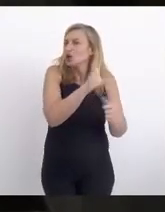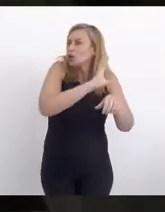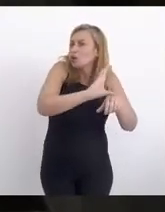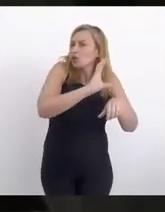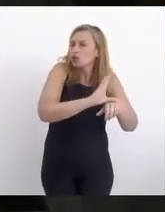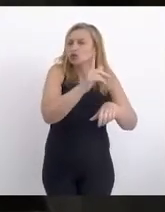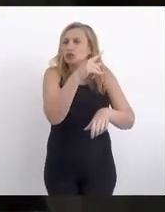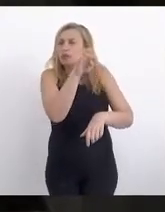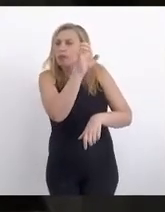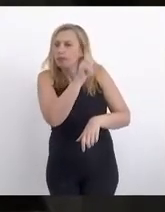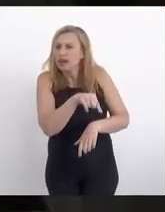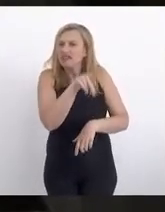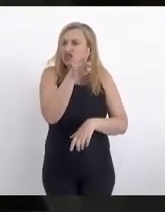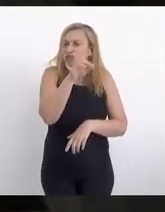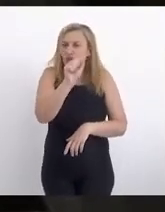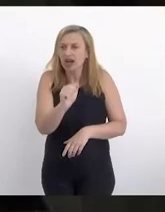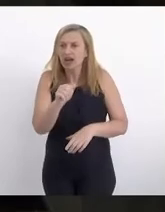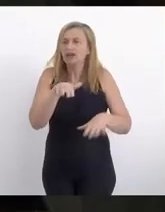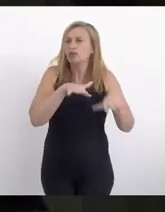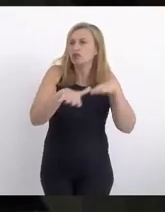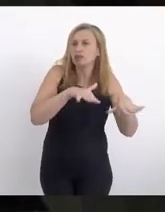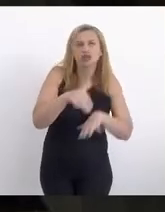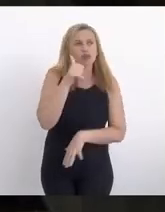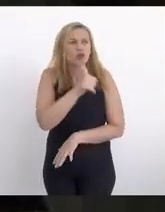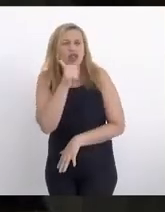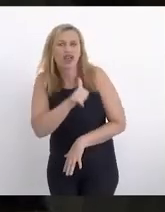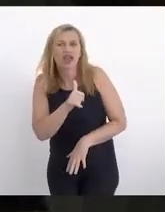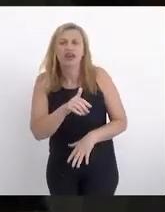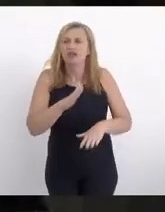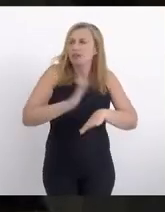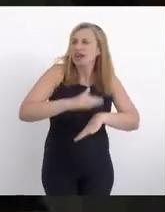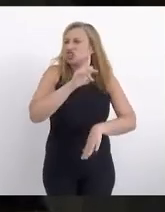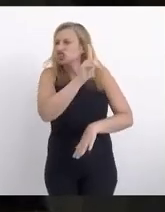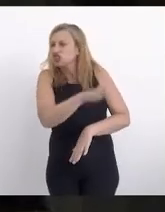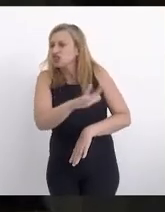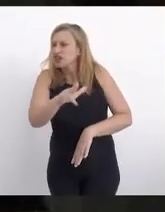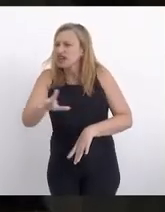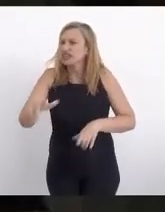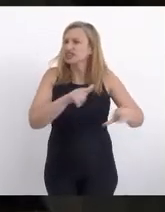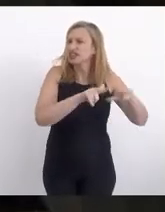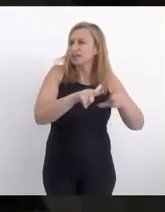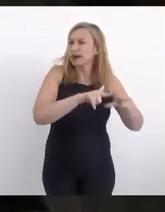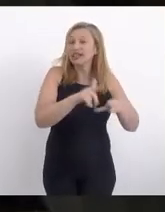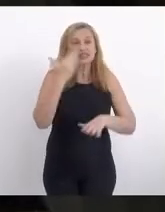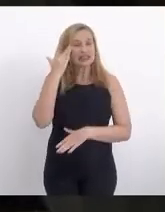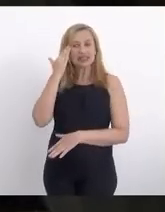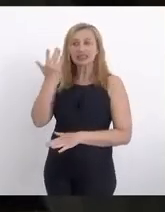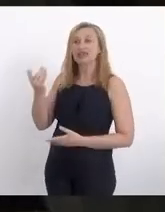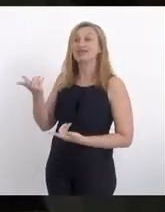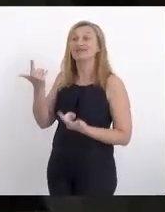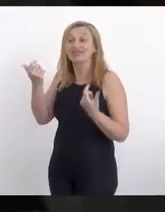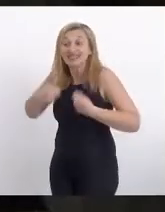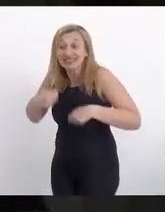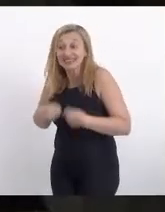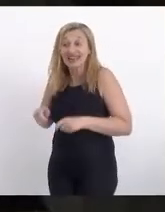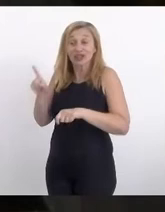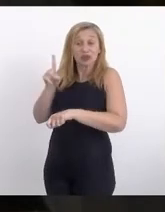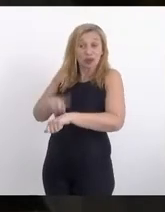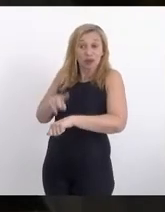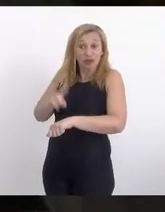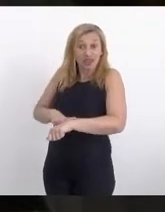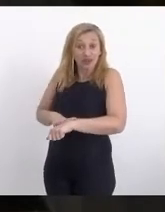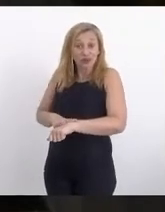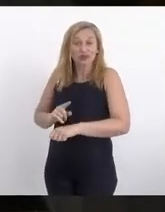pré-vestibulares, movimentos de mulheres, movimentos, os mais variados, que entenderam a gravidade do momento e,